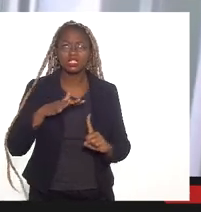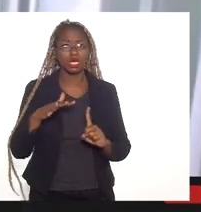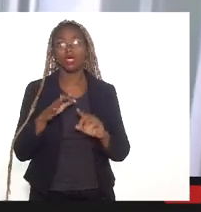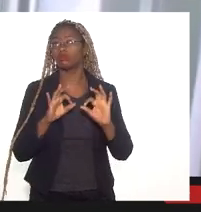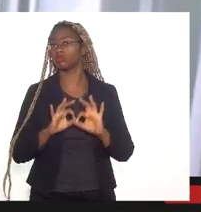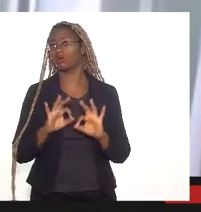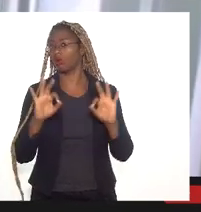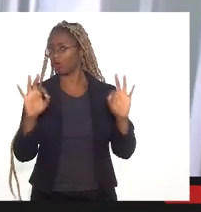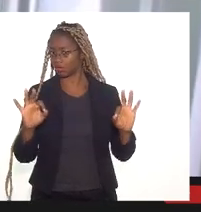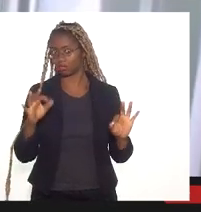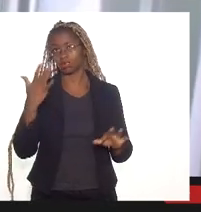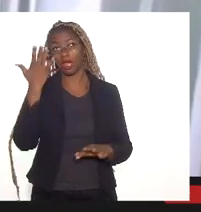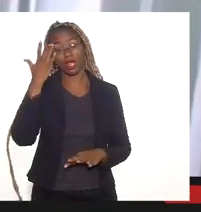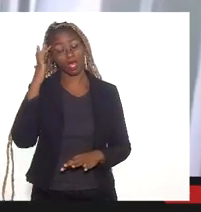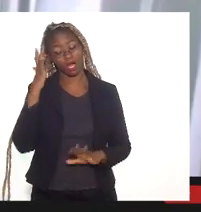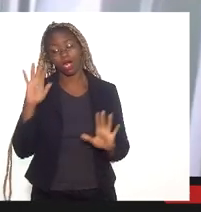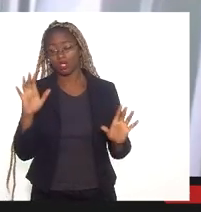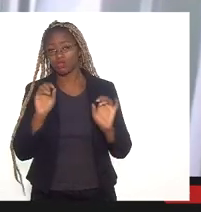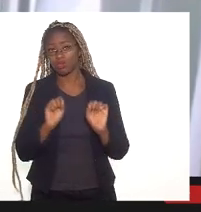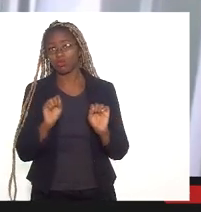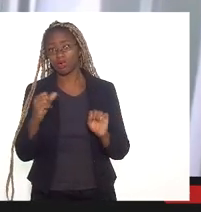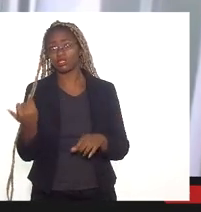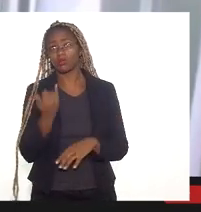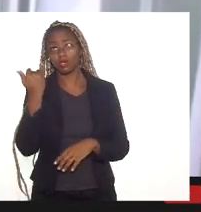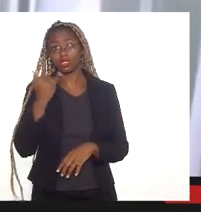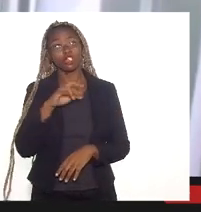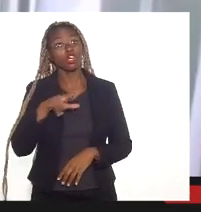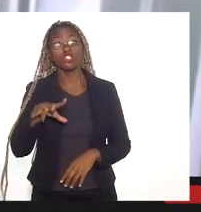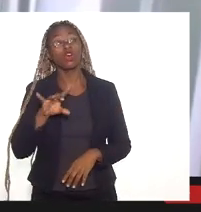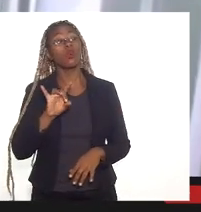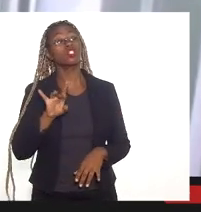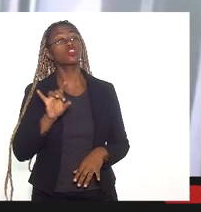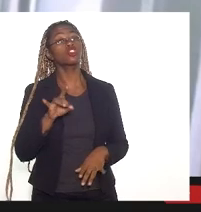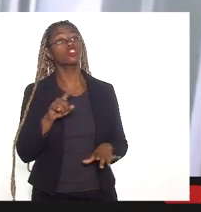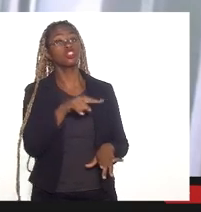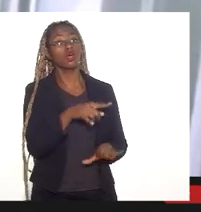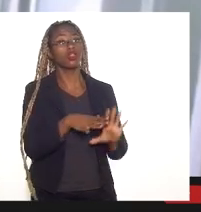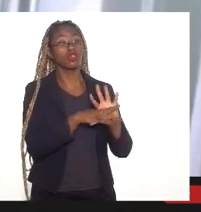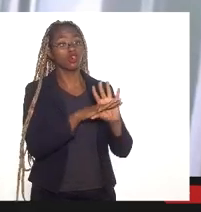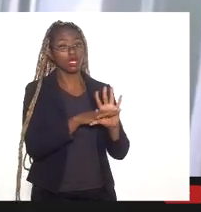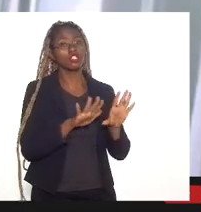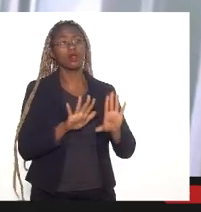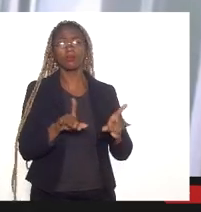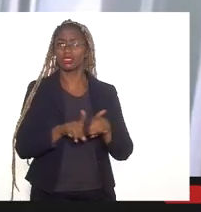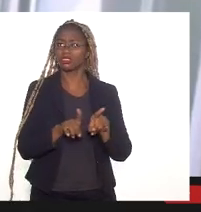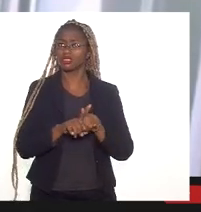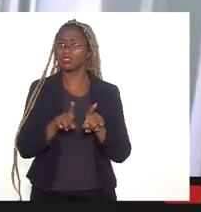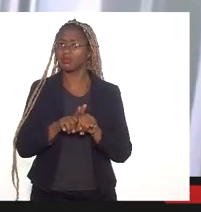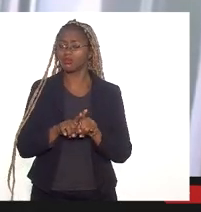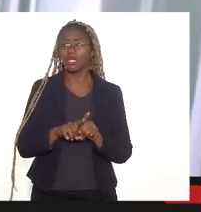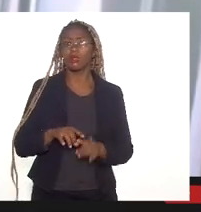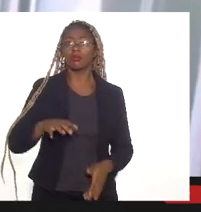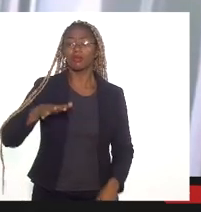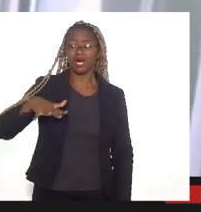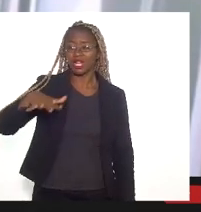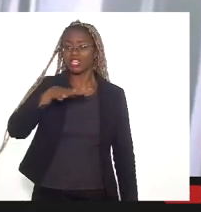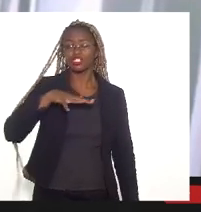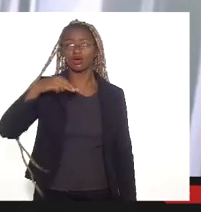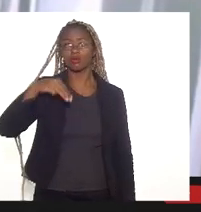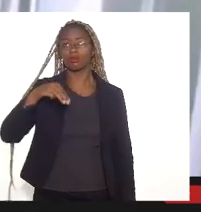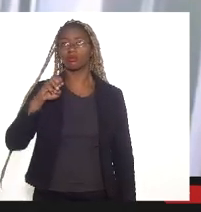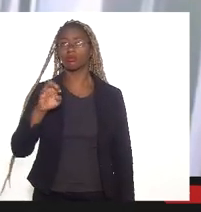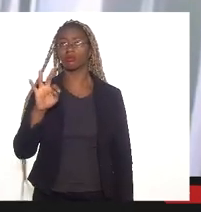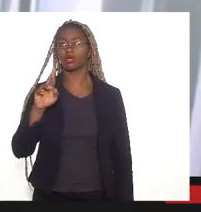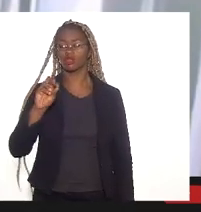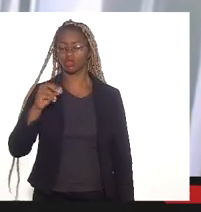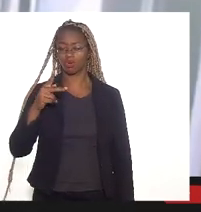expressivos e relevantes, não apenas para Duque de Caxias, mas como, de resto, para a região metropolitana, especialmente para a Baixada